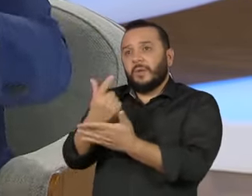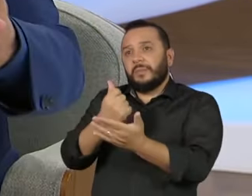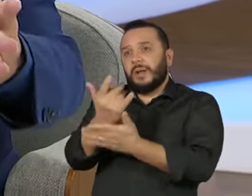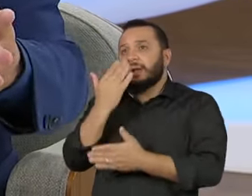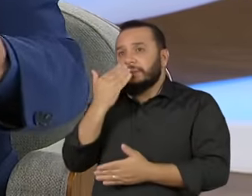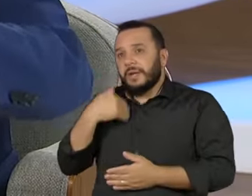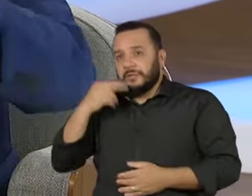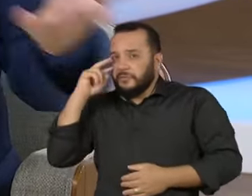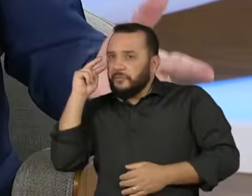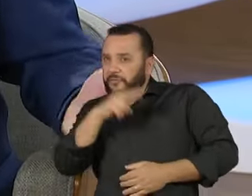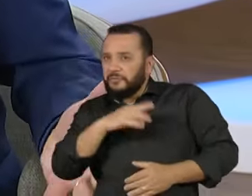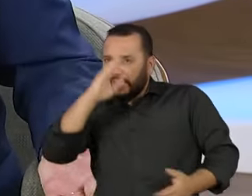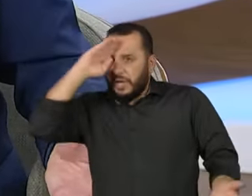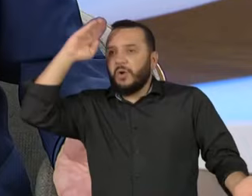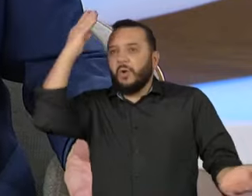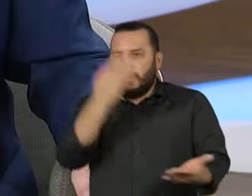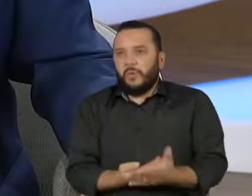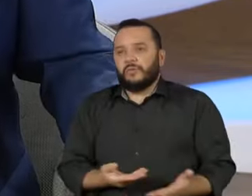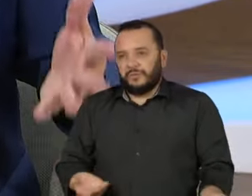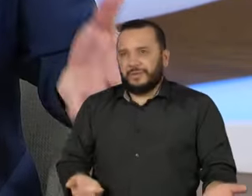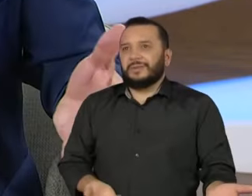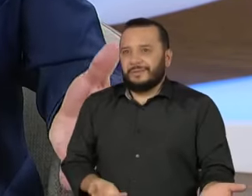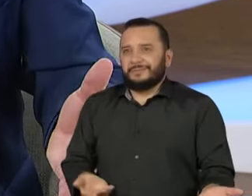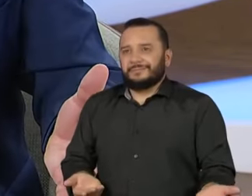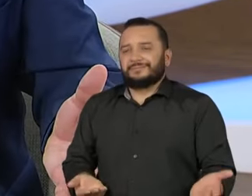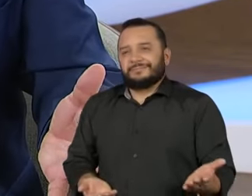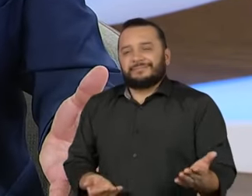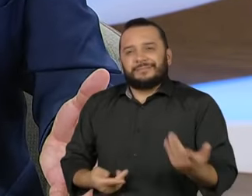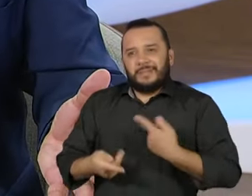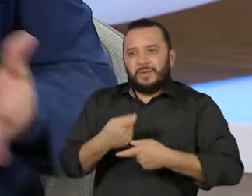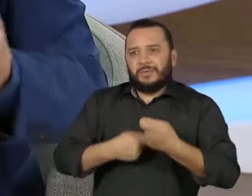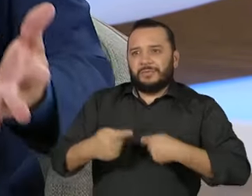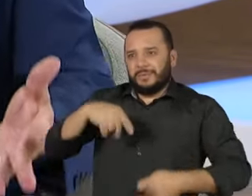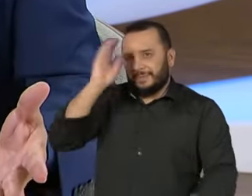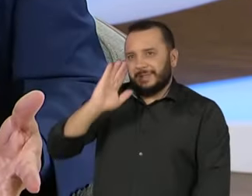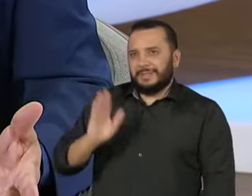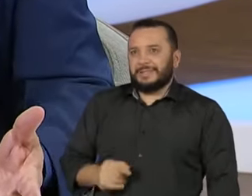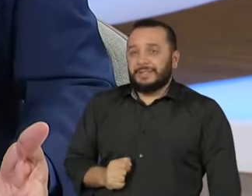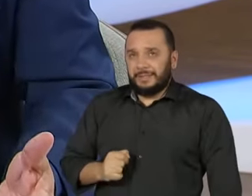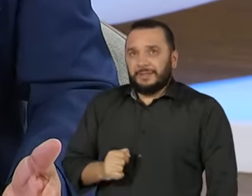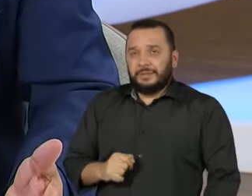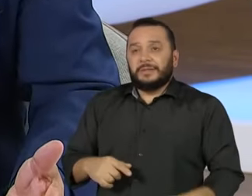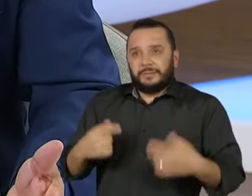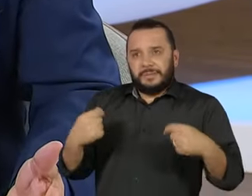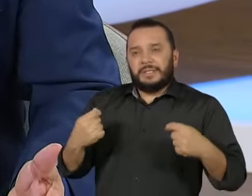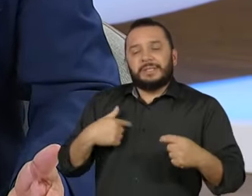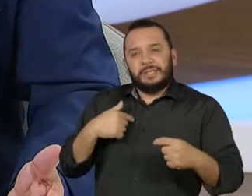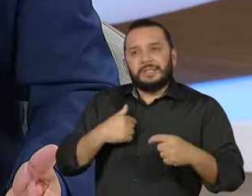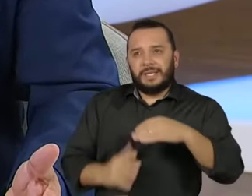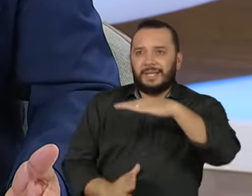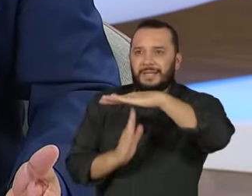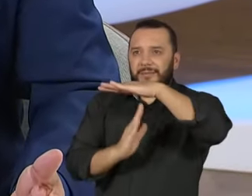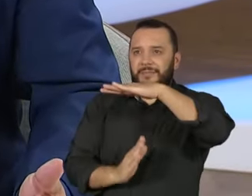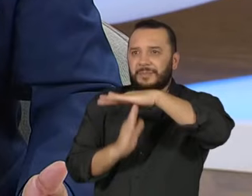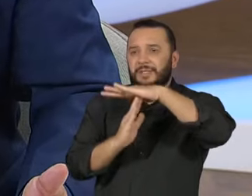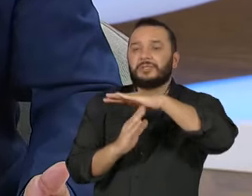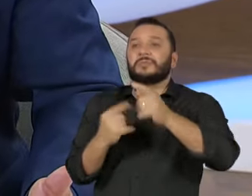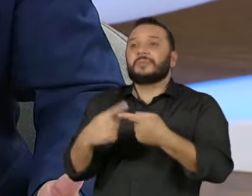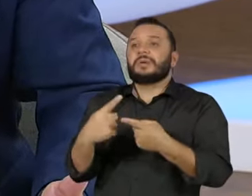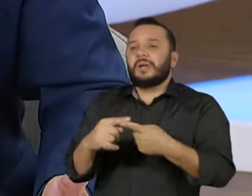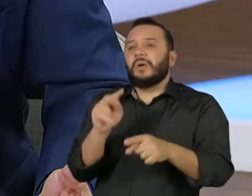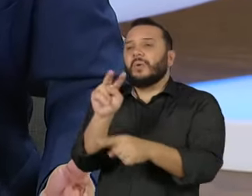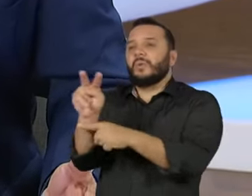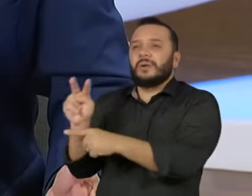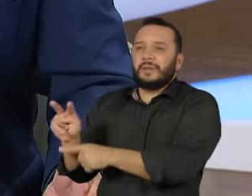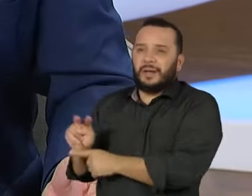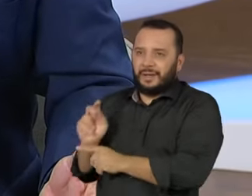não tem questão fiscal pela questão fiscal. Tem a questão fiscal para poder cuidar do conjunto da sociedade. Quer dizer, em